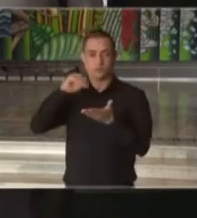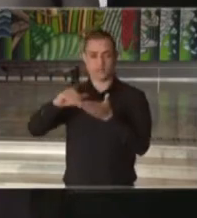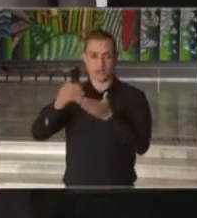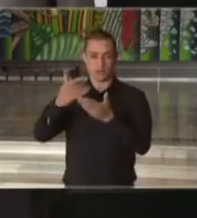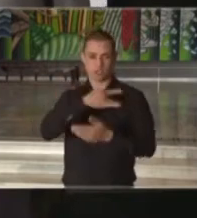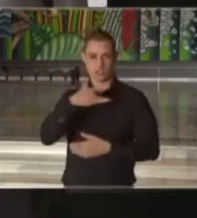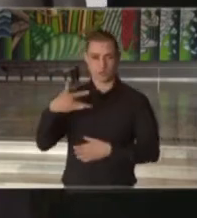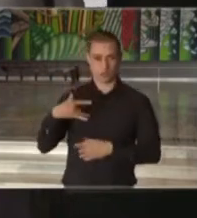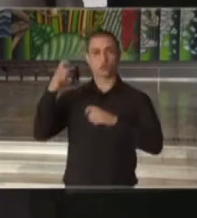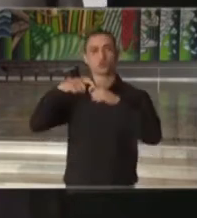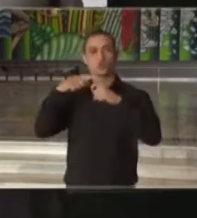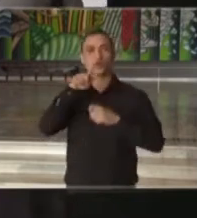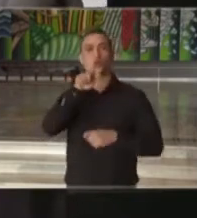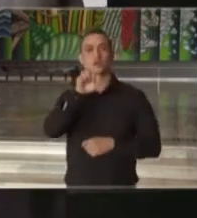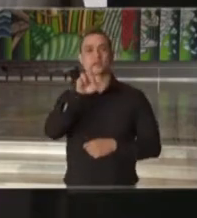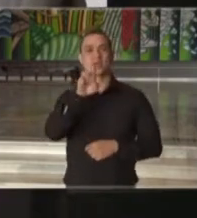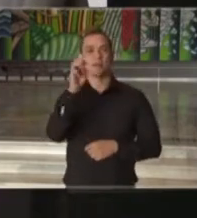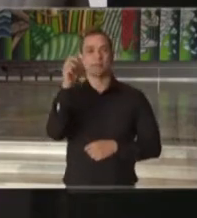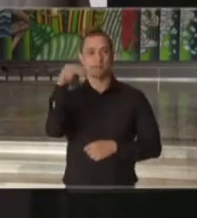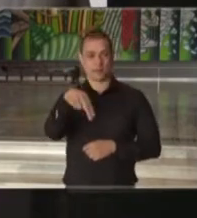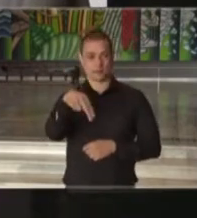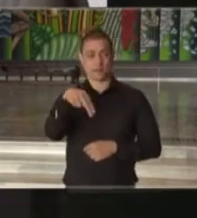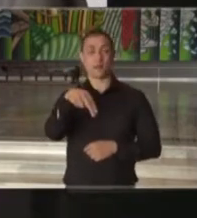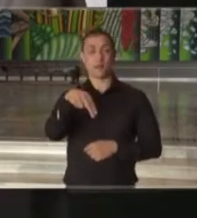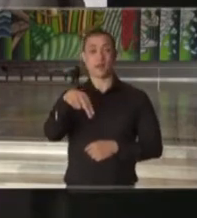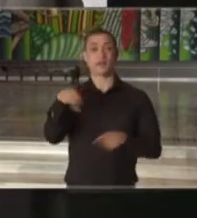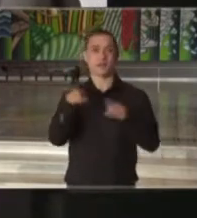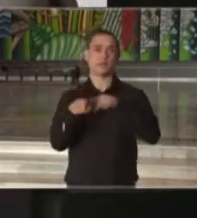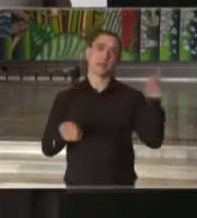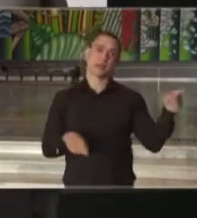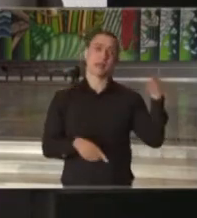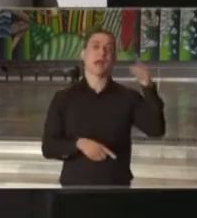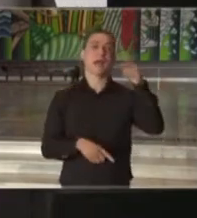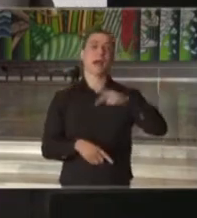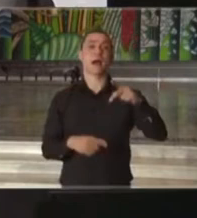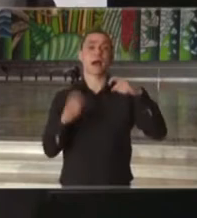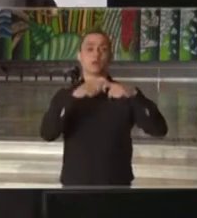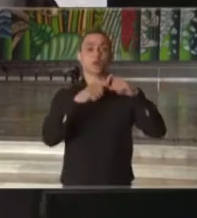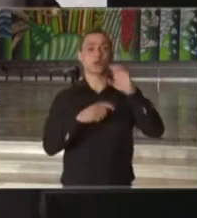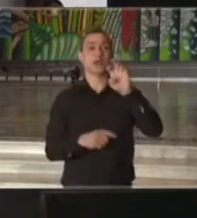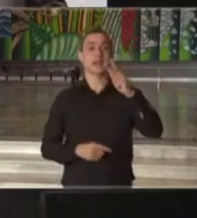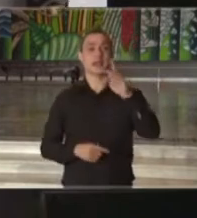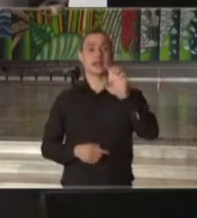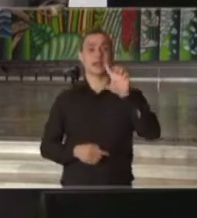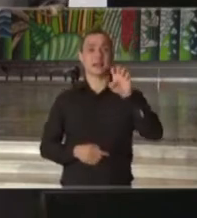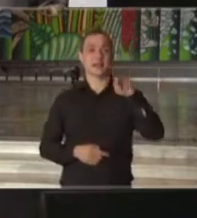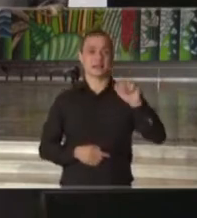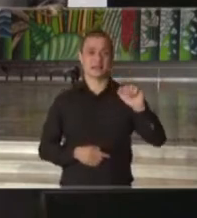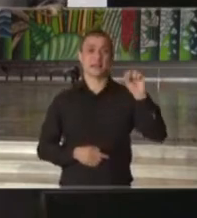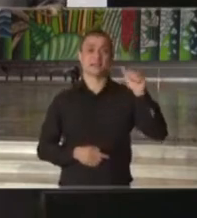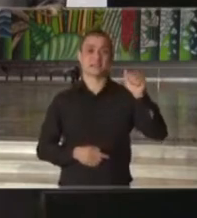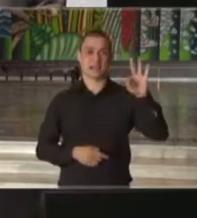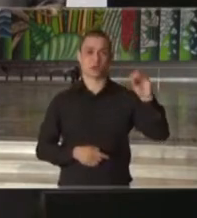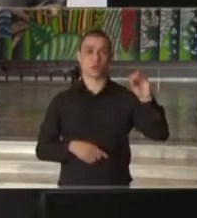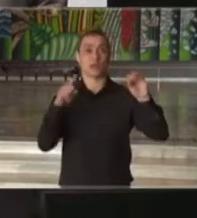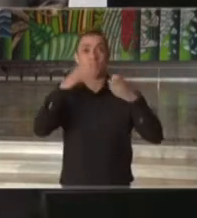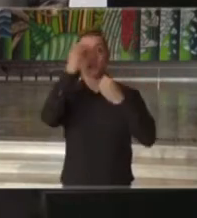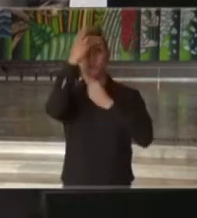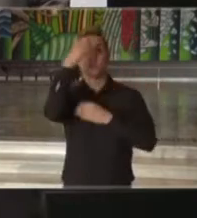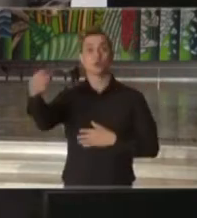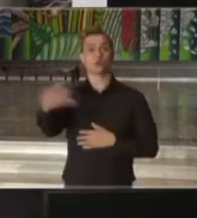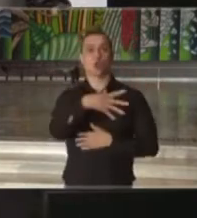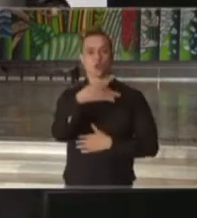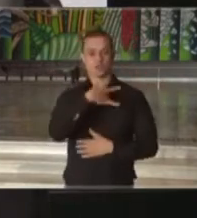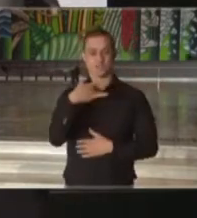Saúde, doutor José Henrique Guerman e à dona Helena Sato, para que possamos ter as informações atualizadas de saúde